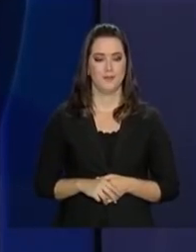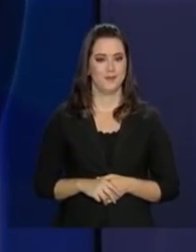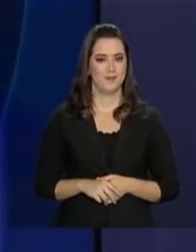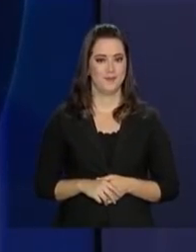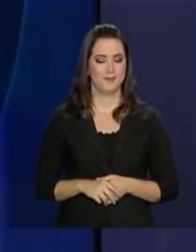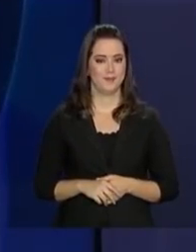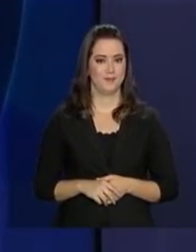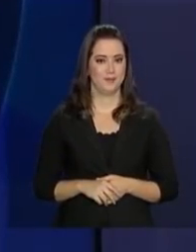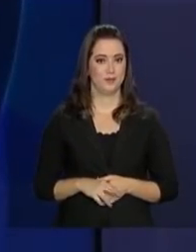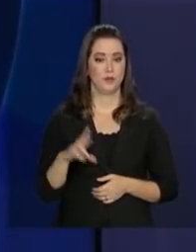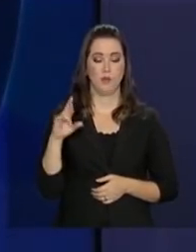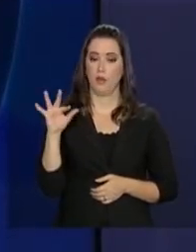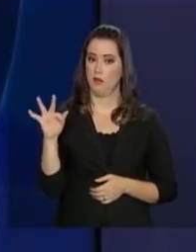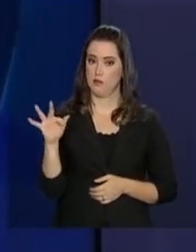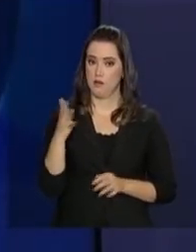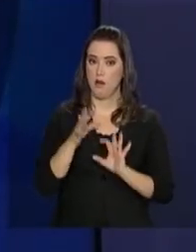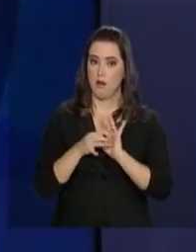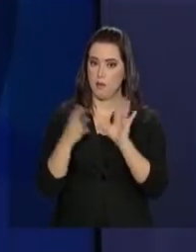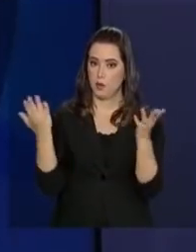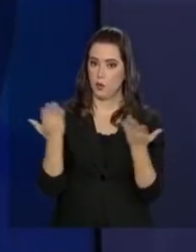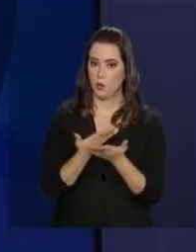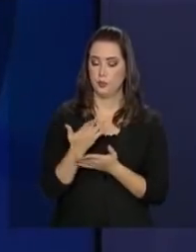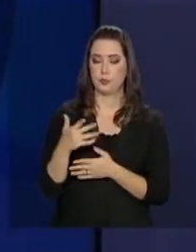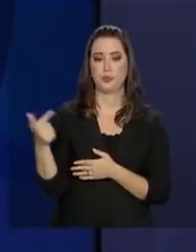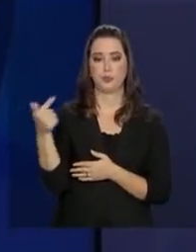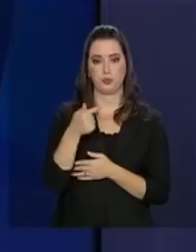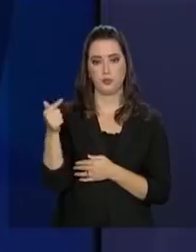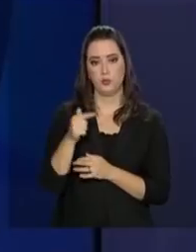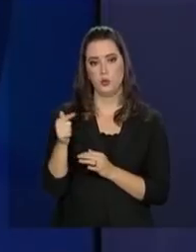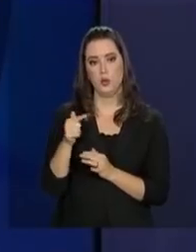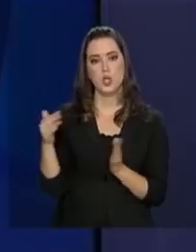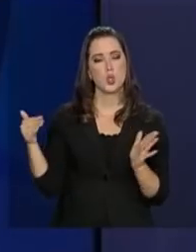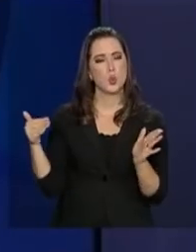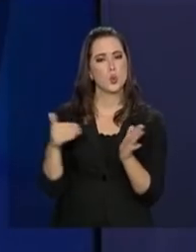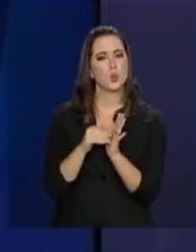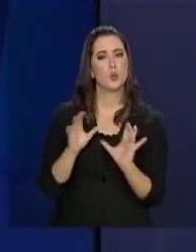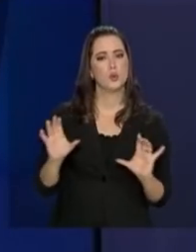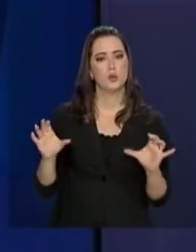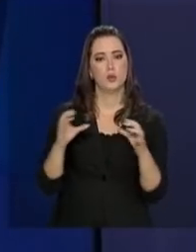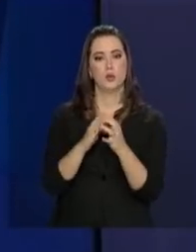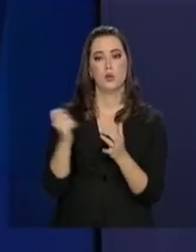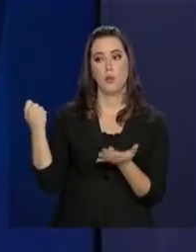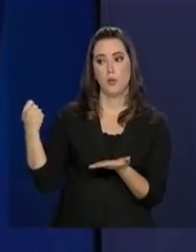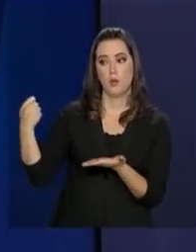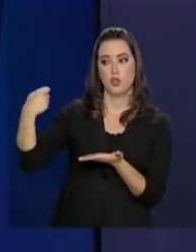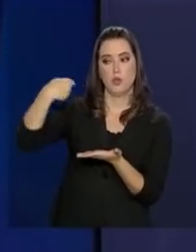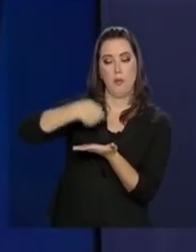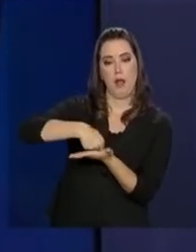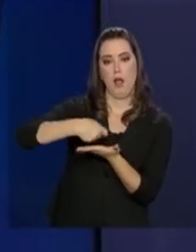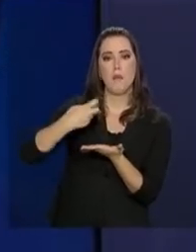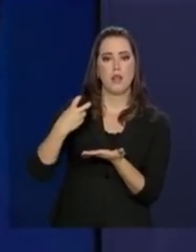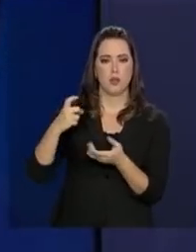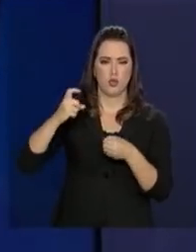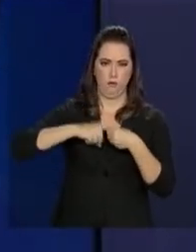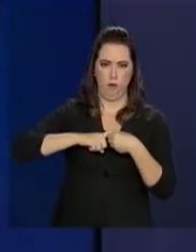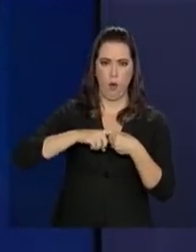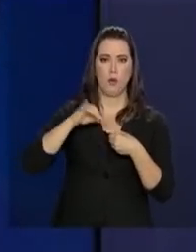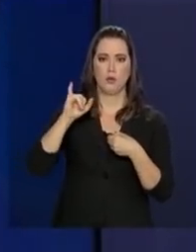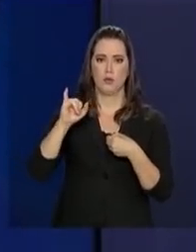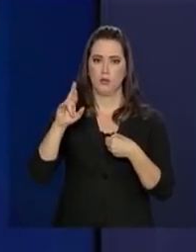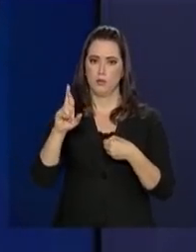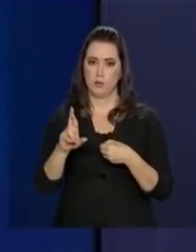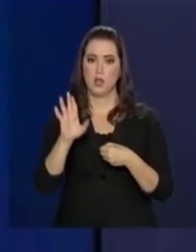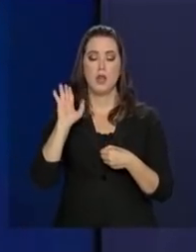Receita Federal liberou hoje consulta ao sétimo e último lote de restituições do Imposto de Renda. Mais de 150 mil